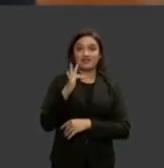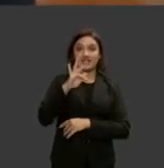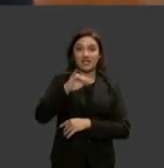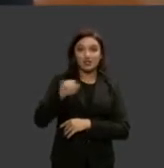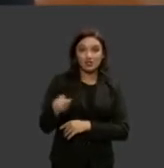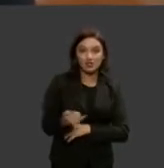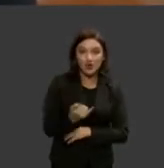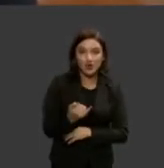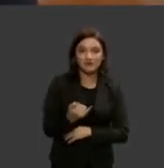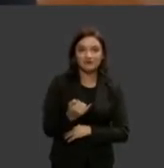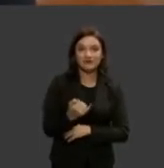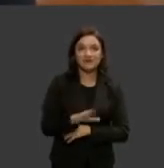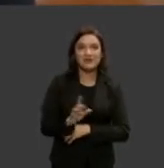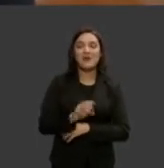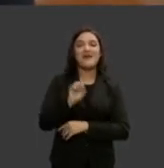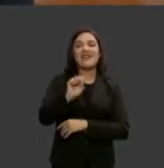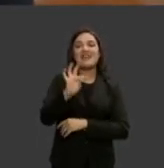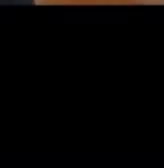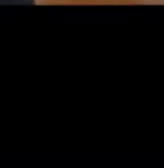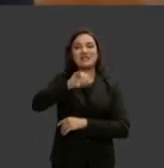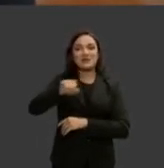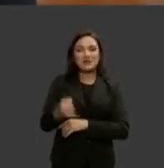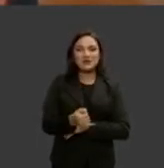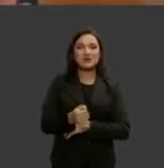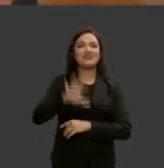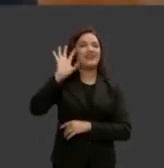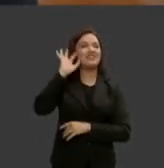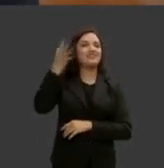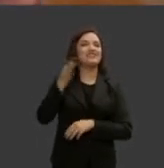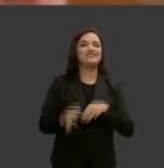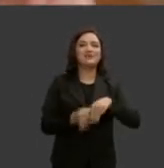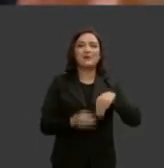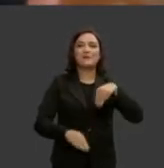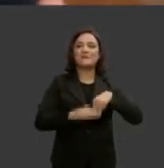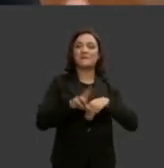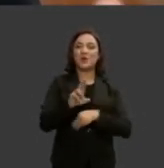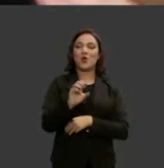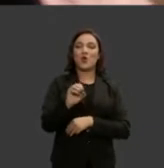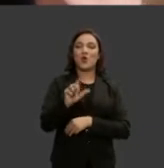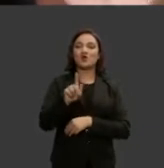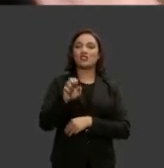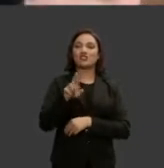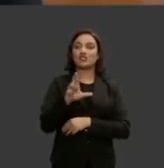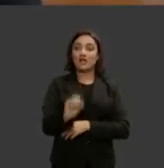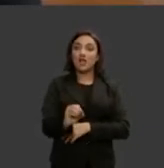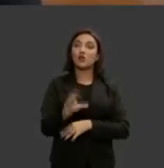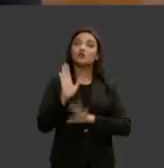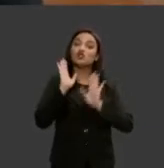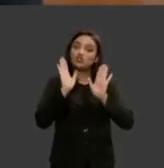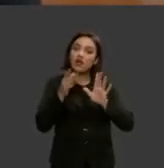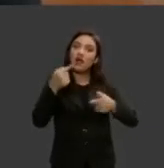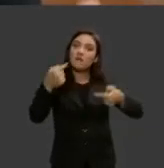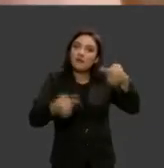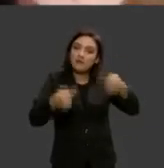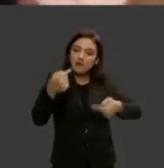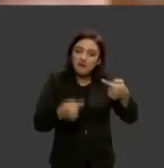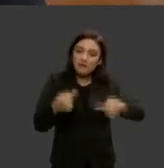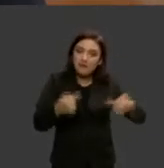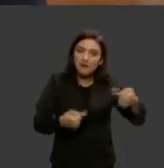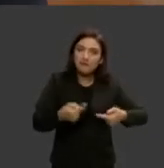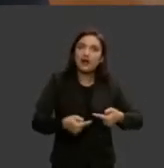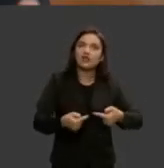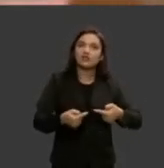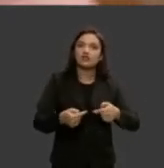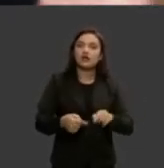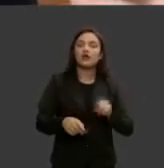numa decisão do ministro Rogério Schietti trouxe essa discussão para dentro do processo num caso